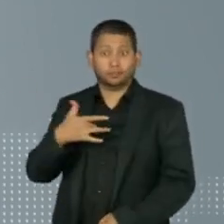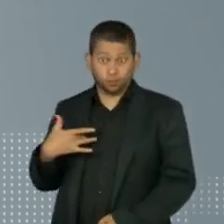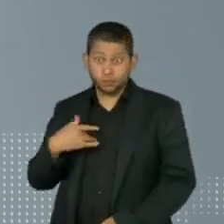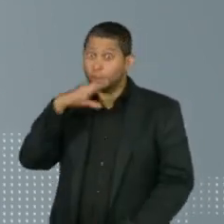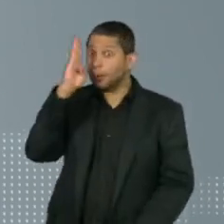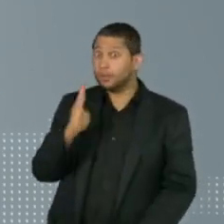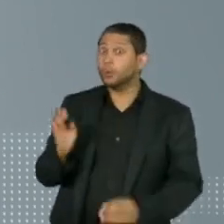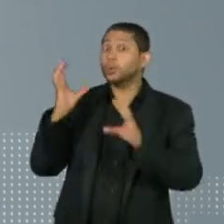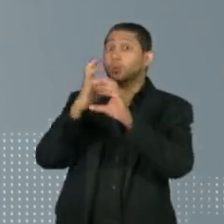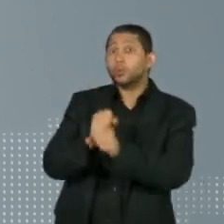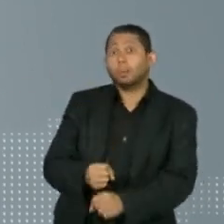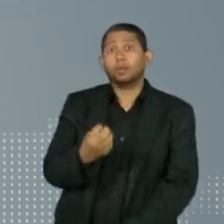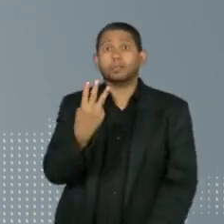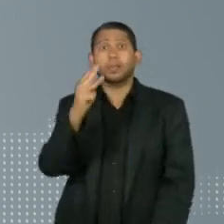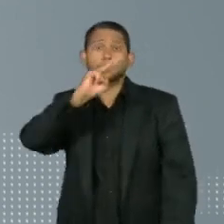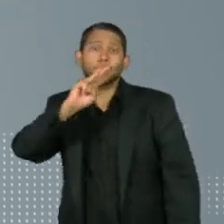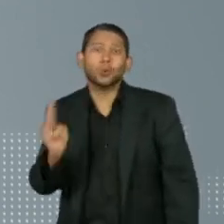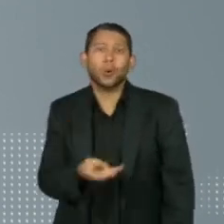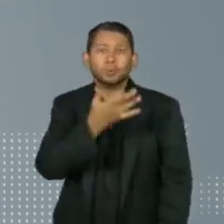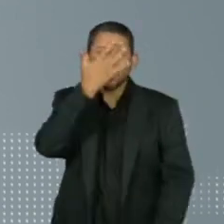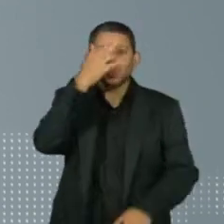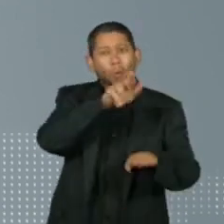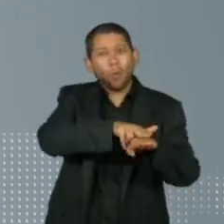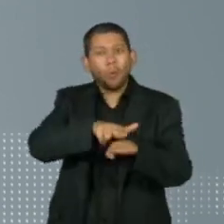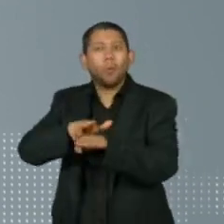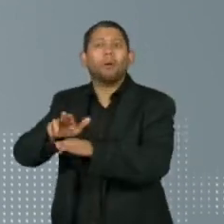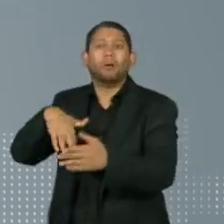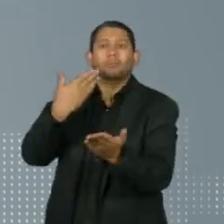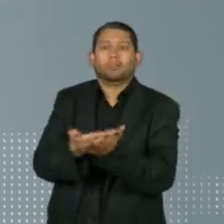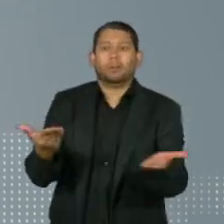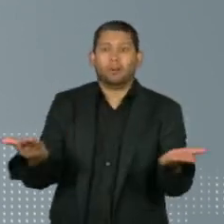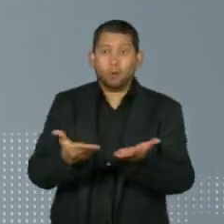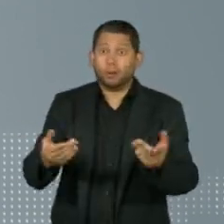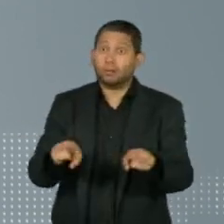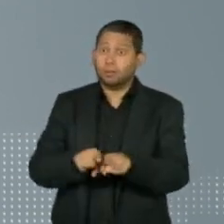3 milhões de pacientes em acompanhamento e 23 milhões e 100 mil recuperados.